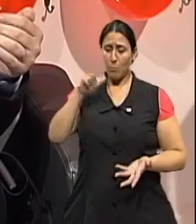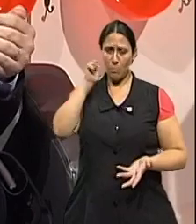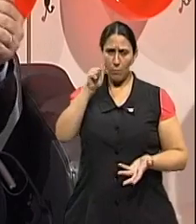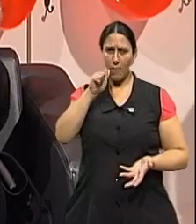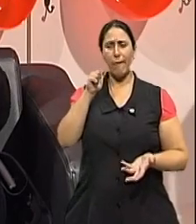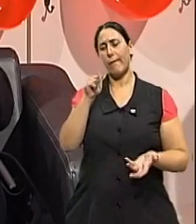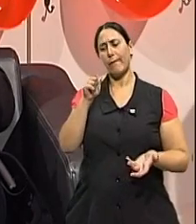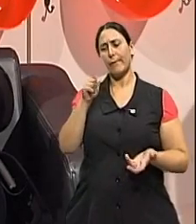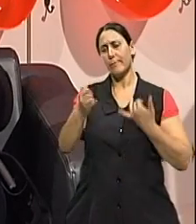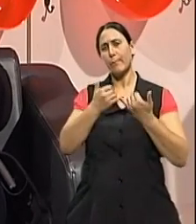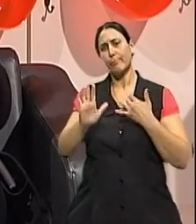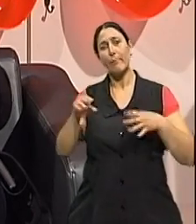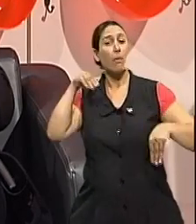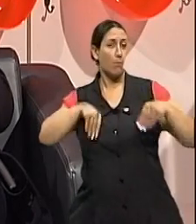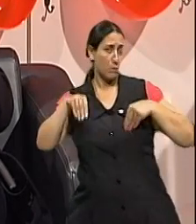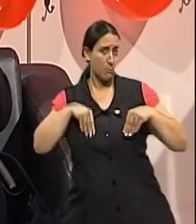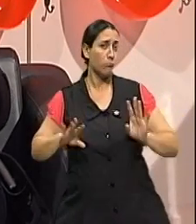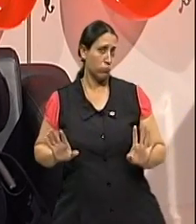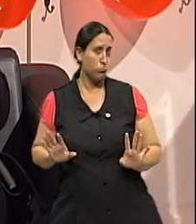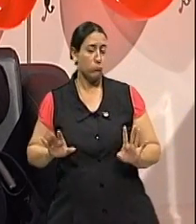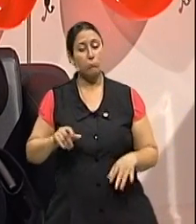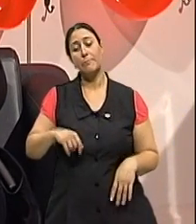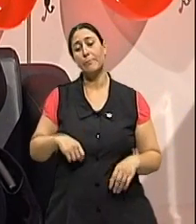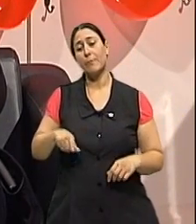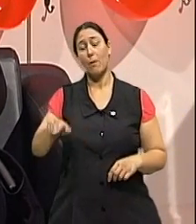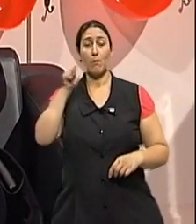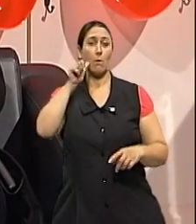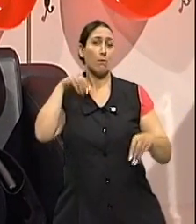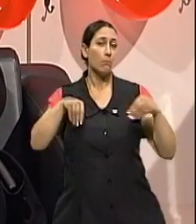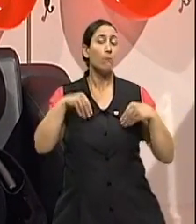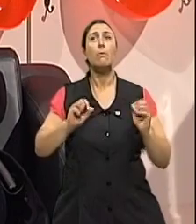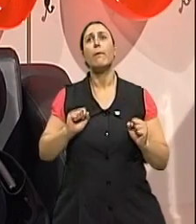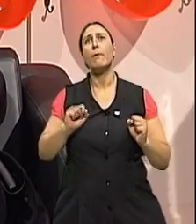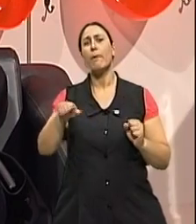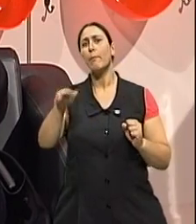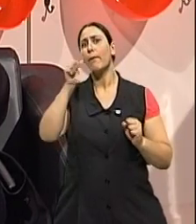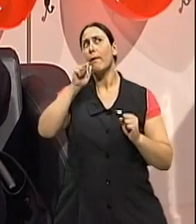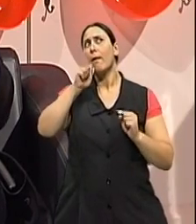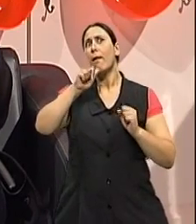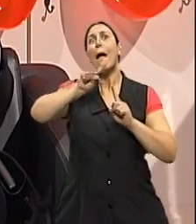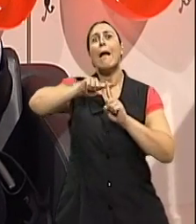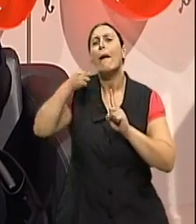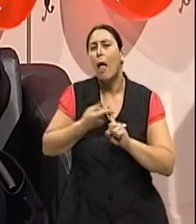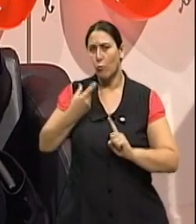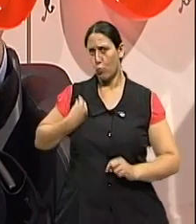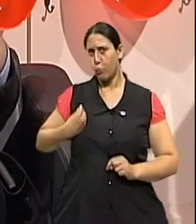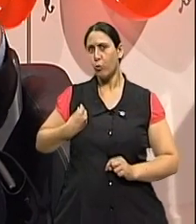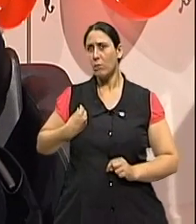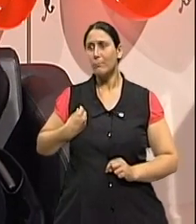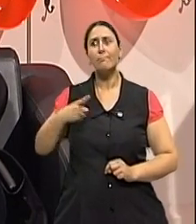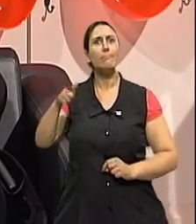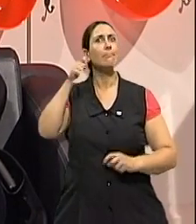transtorno depressivo, um episódio depressivo, e que estão grávidas, elas precisam saber que faz parte da